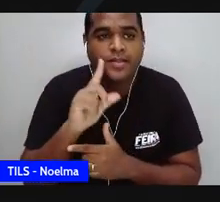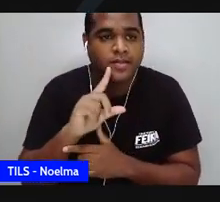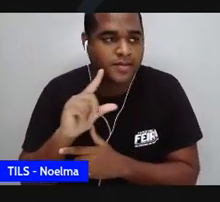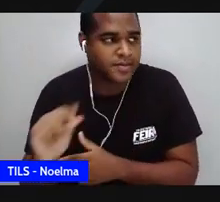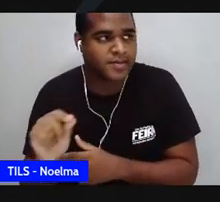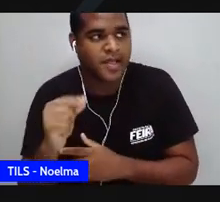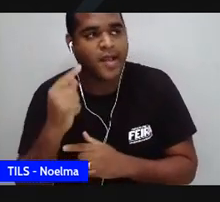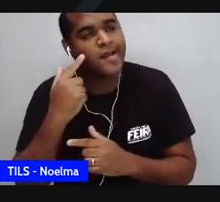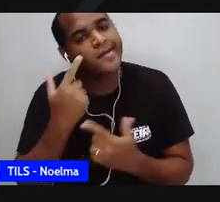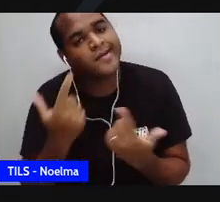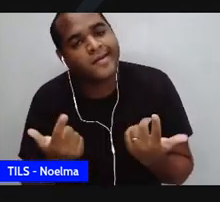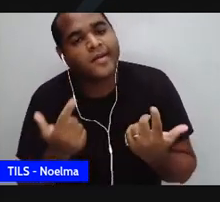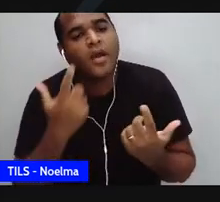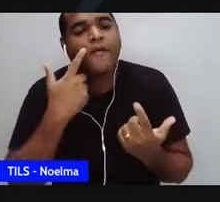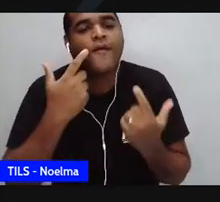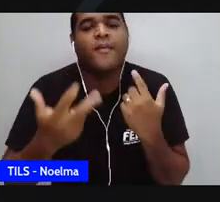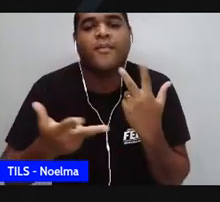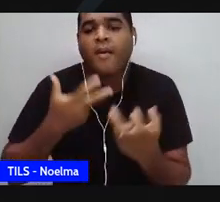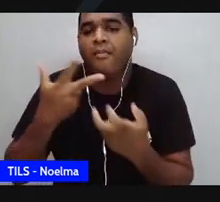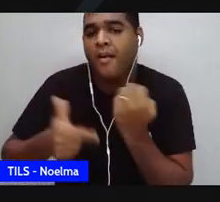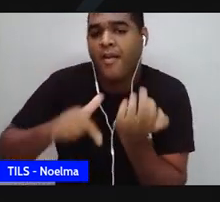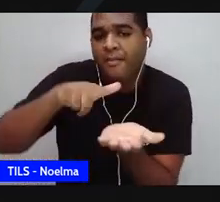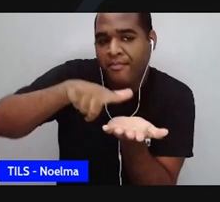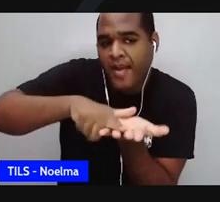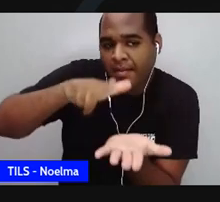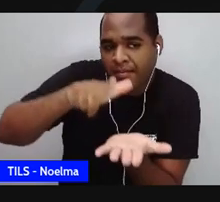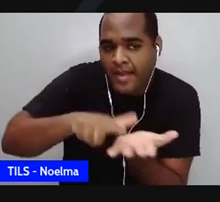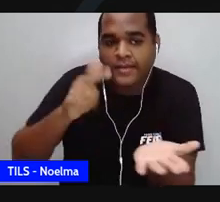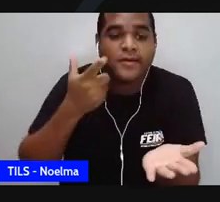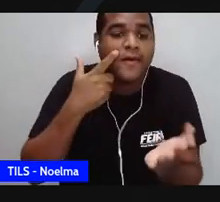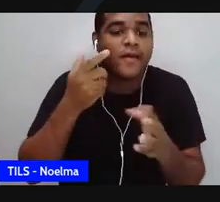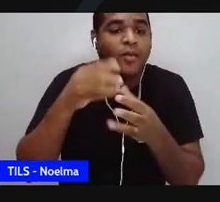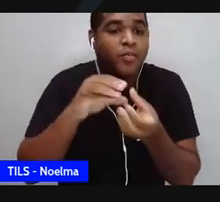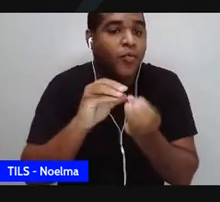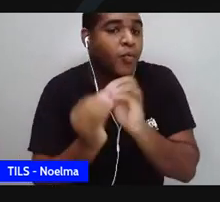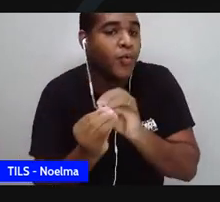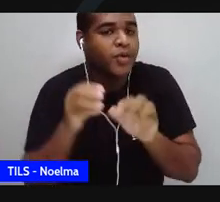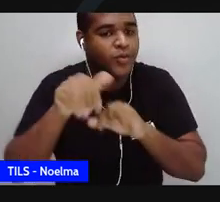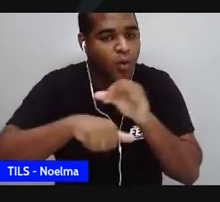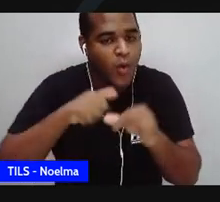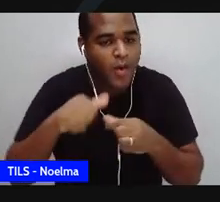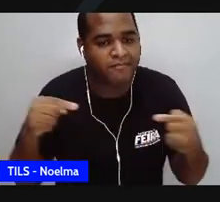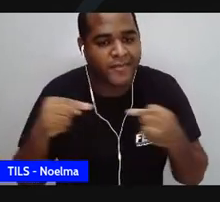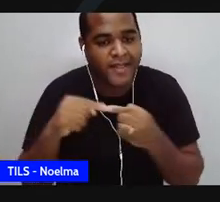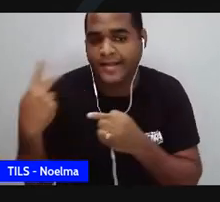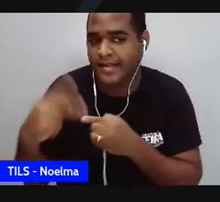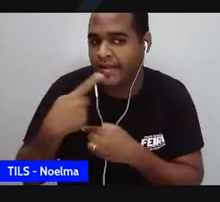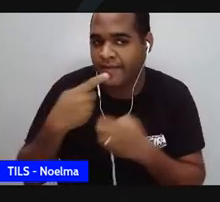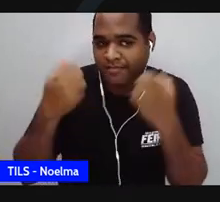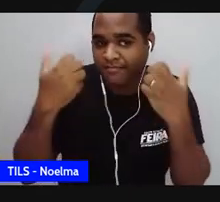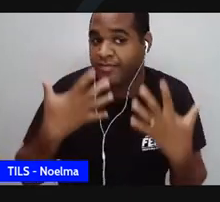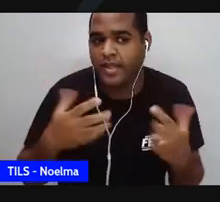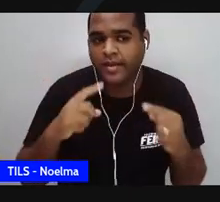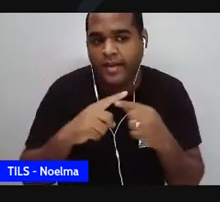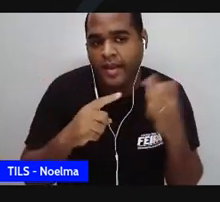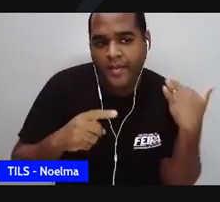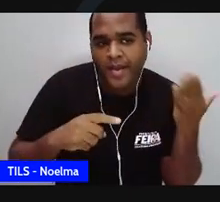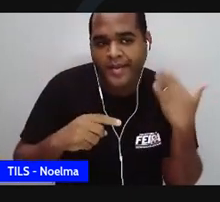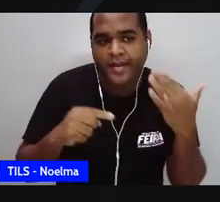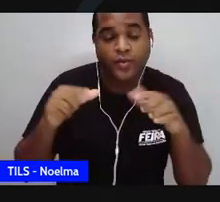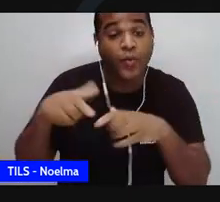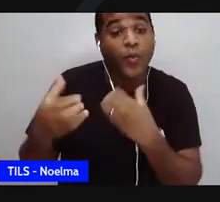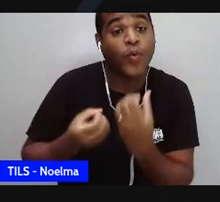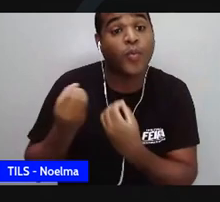tratando papéis e outros materiais para reciclagem, porque era disso que ela vivia quando morava na família.